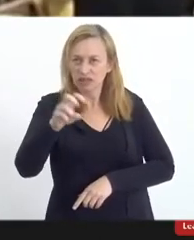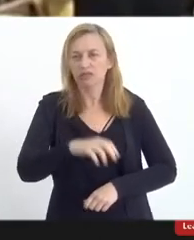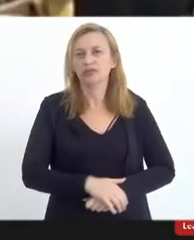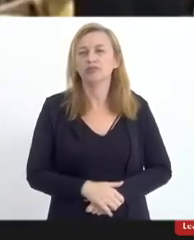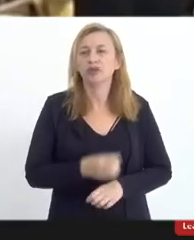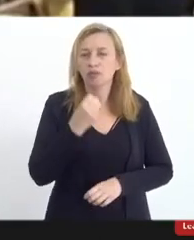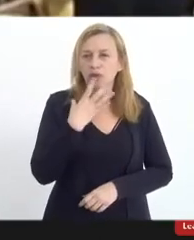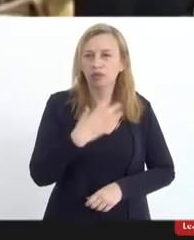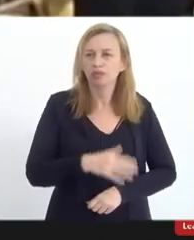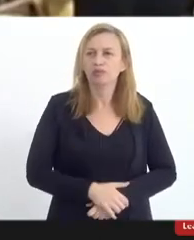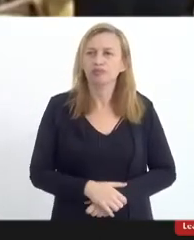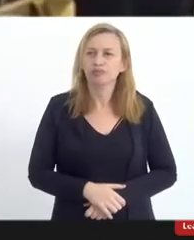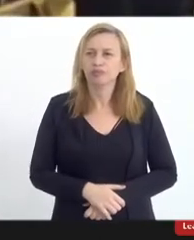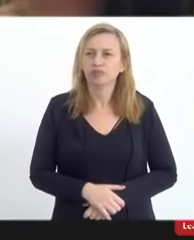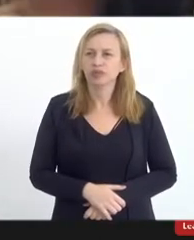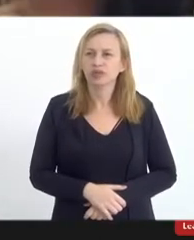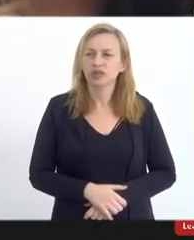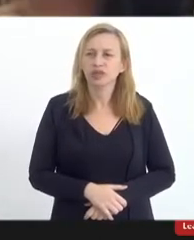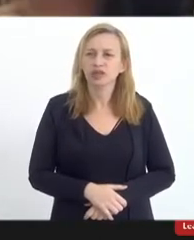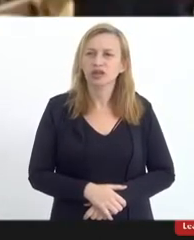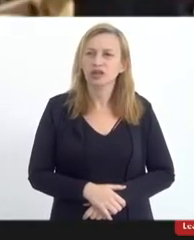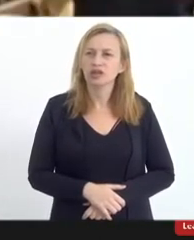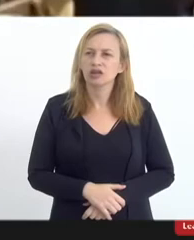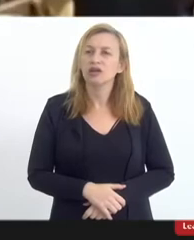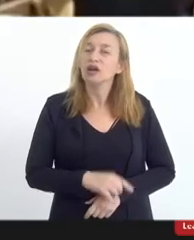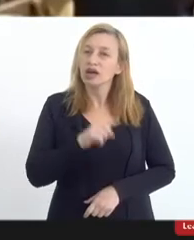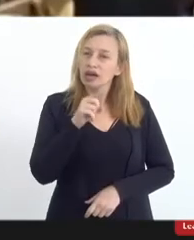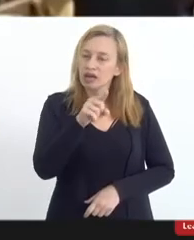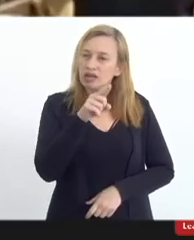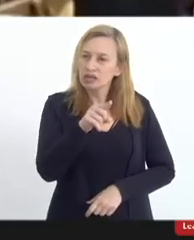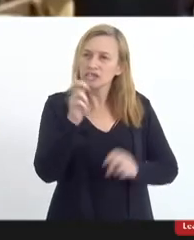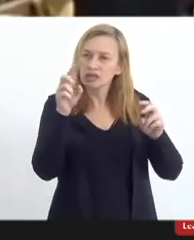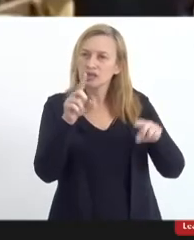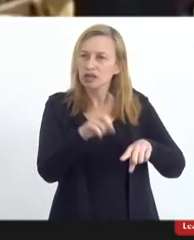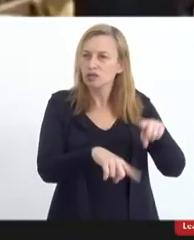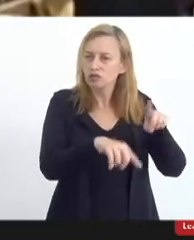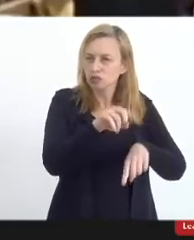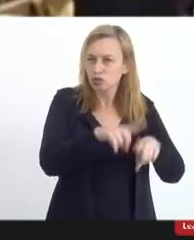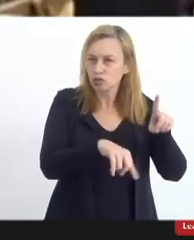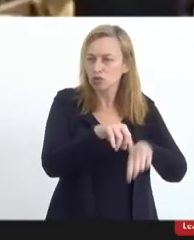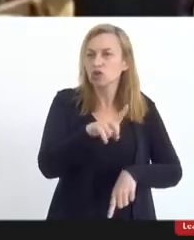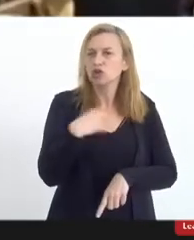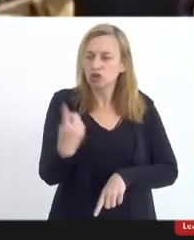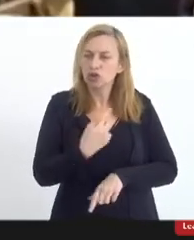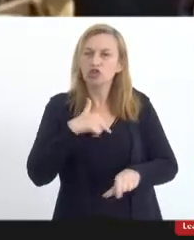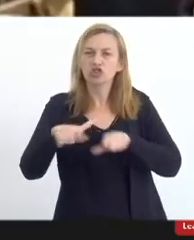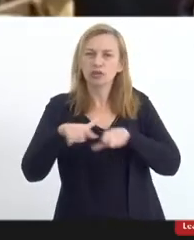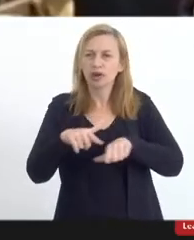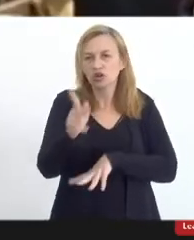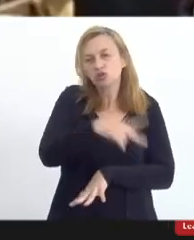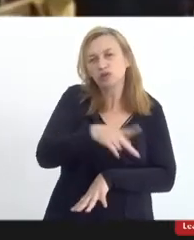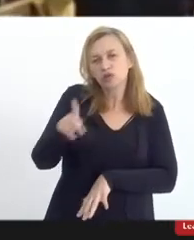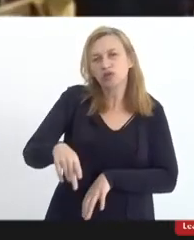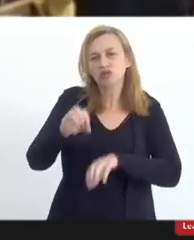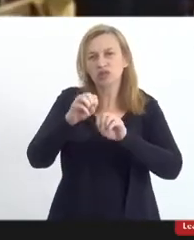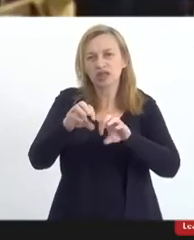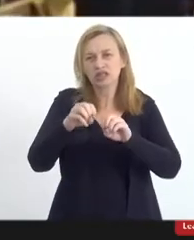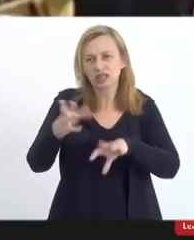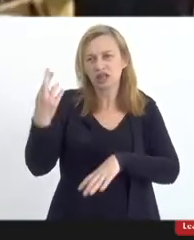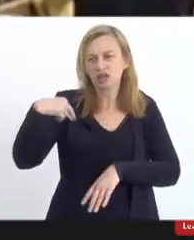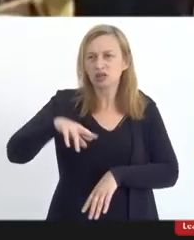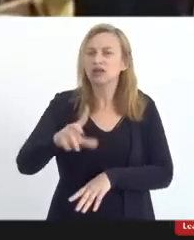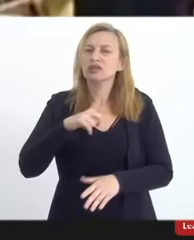Bom, então, esse é o material que nós trabalhamos, que os professores de ensino religioso têm